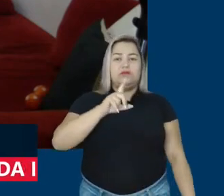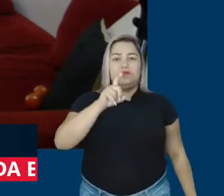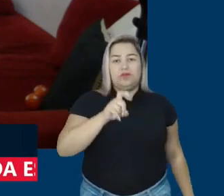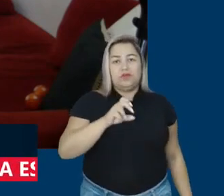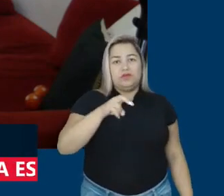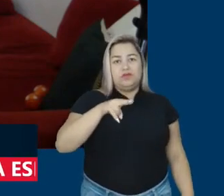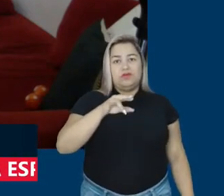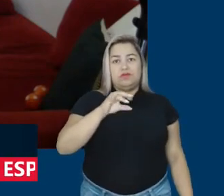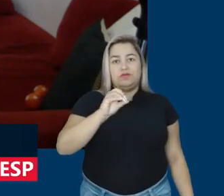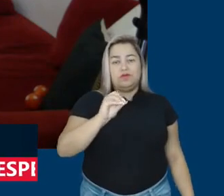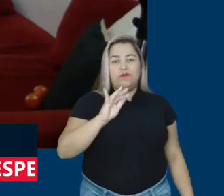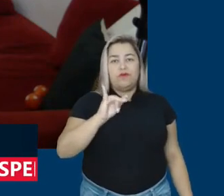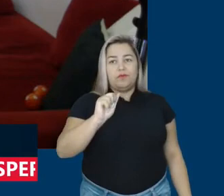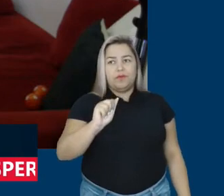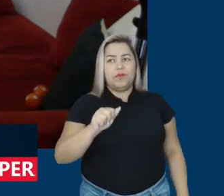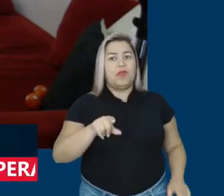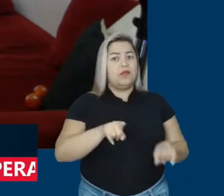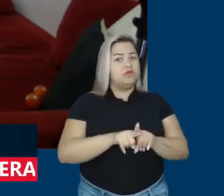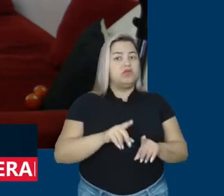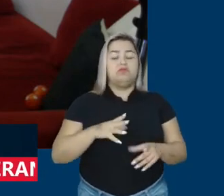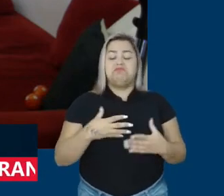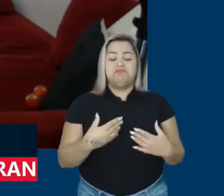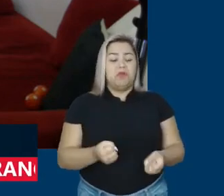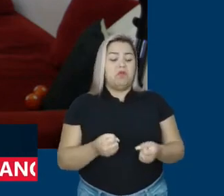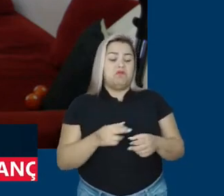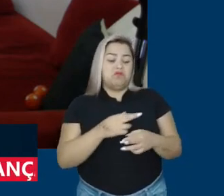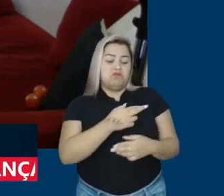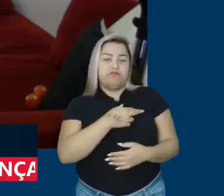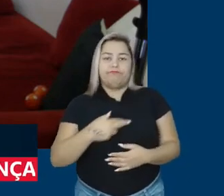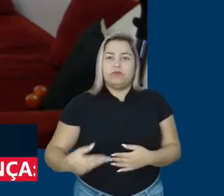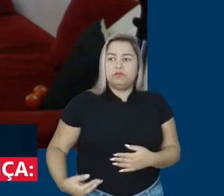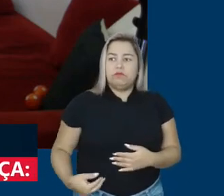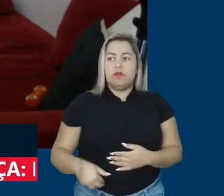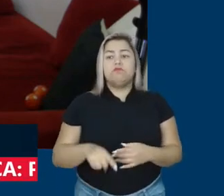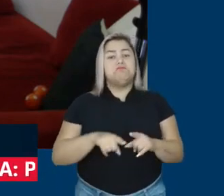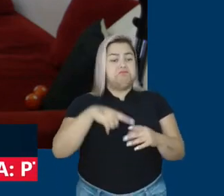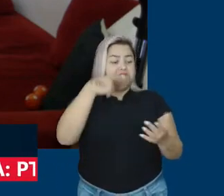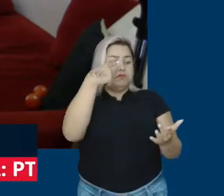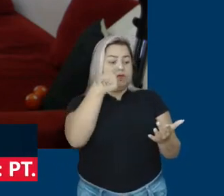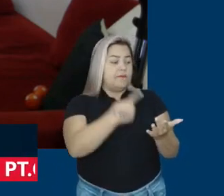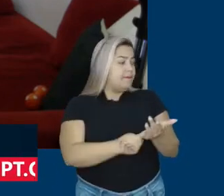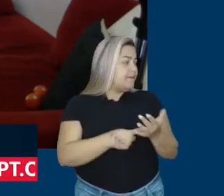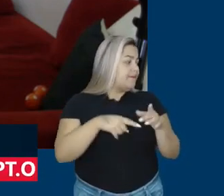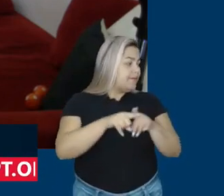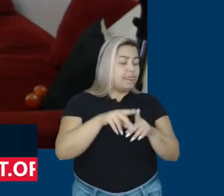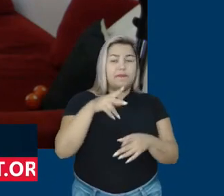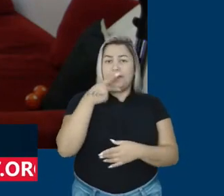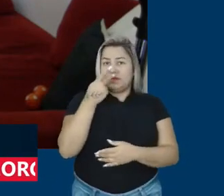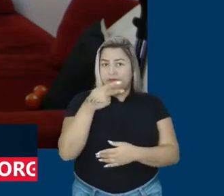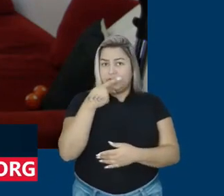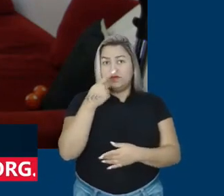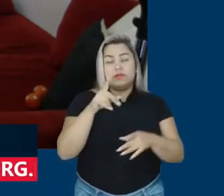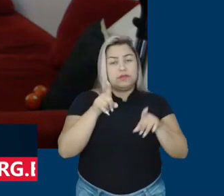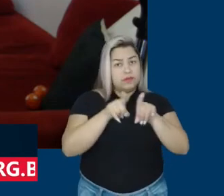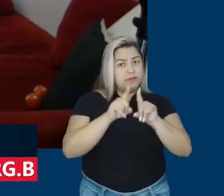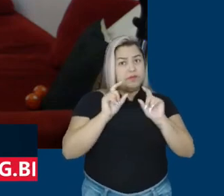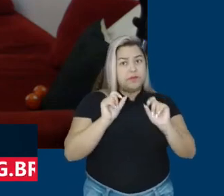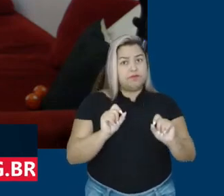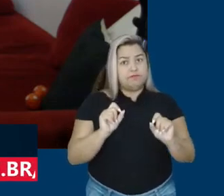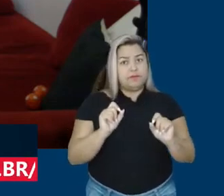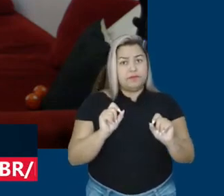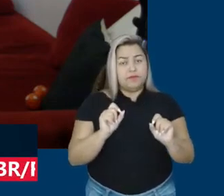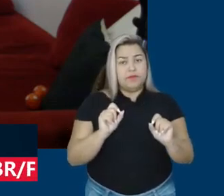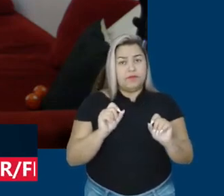a intolerância religiosa. O levantamento confirma aí essa tendência que eu comentei aqui, que se intensificou principalmente